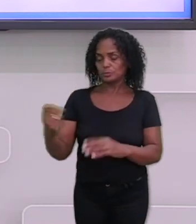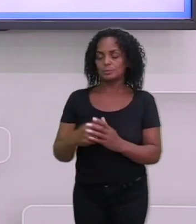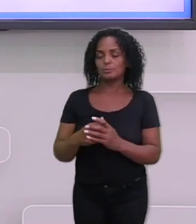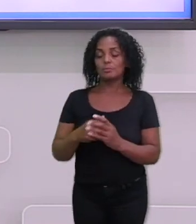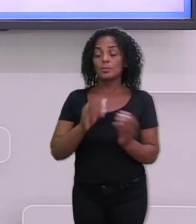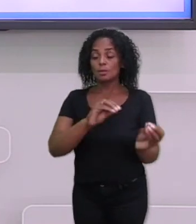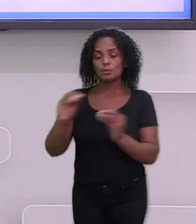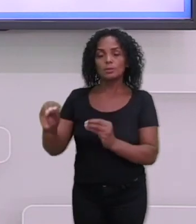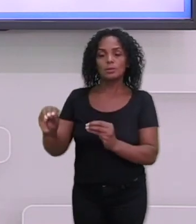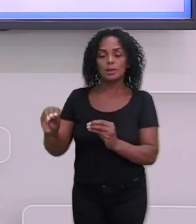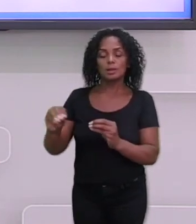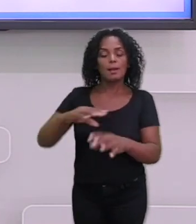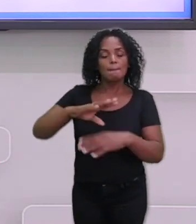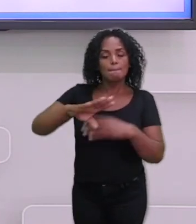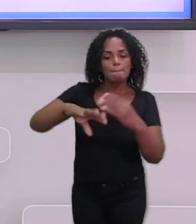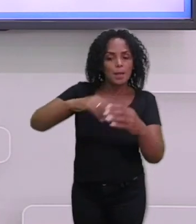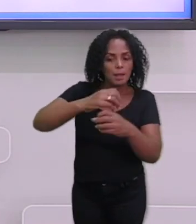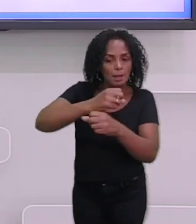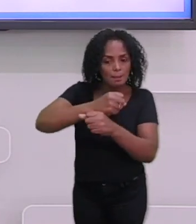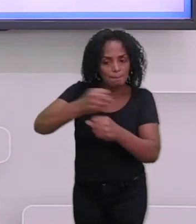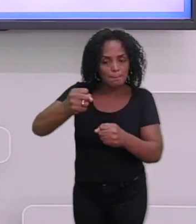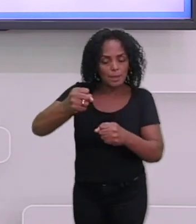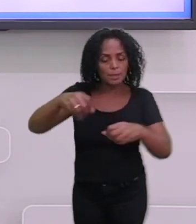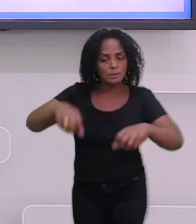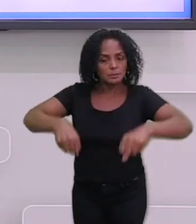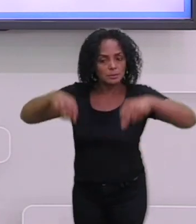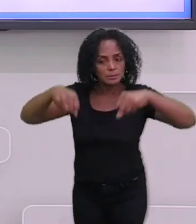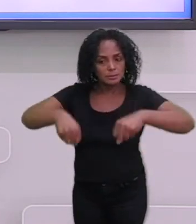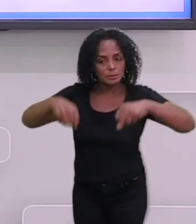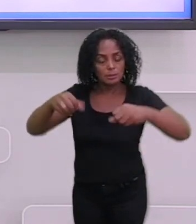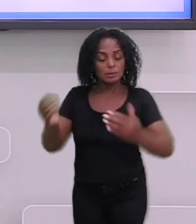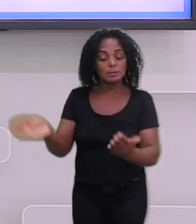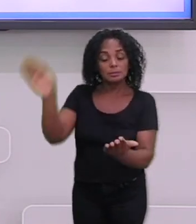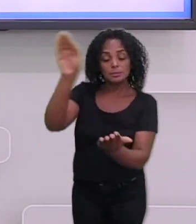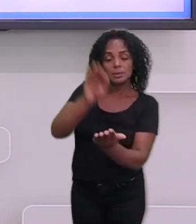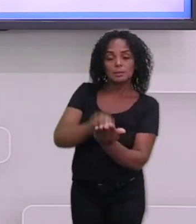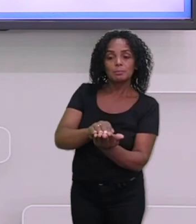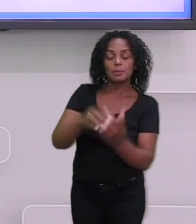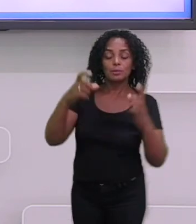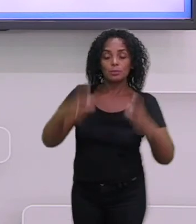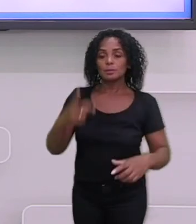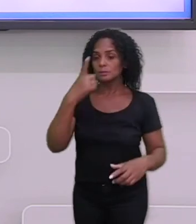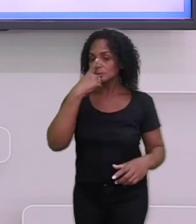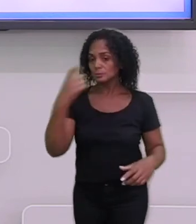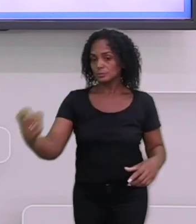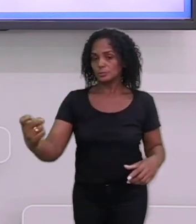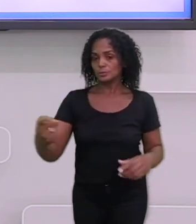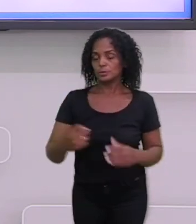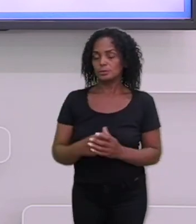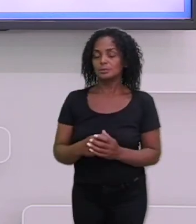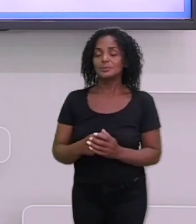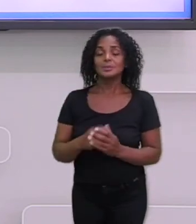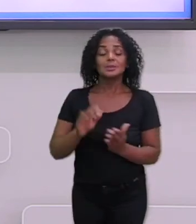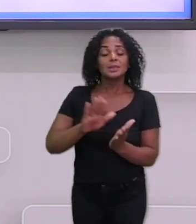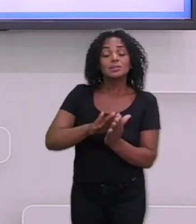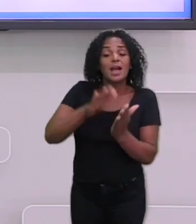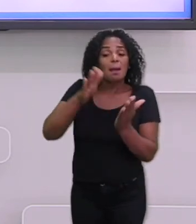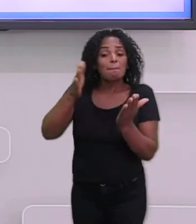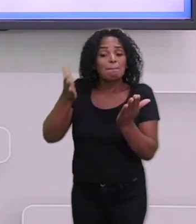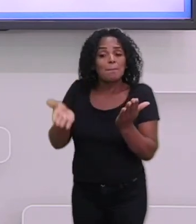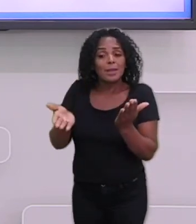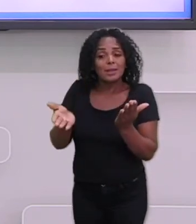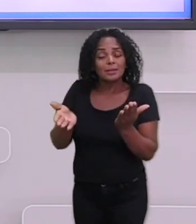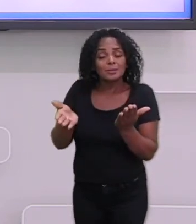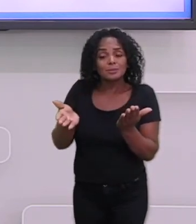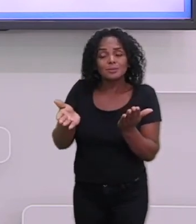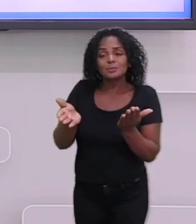amarra a boca da sacola e tampa a lixeira. Por quê? se você deixar ali aberta, a própria sacola